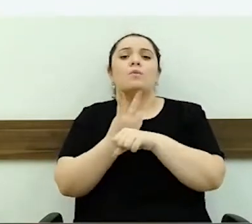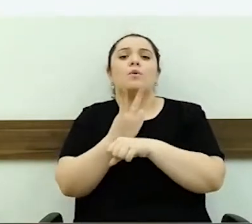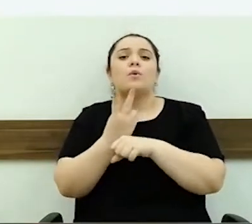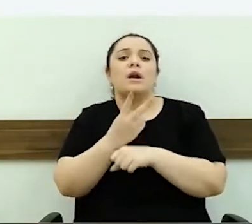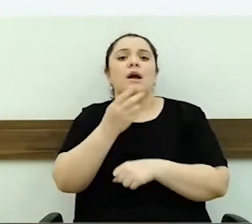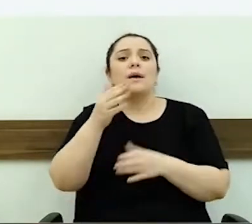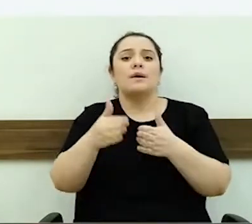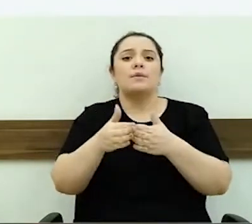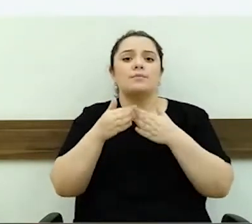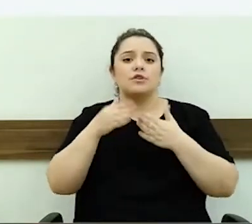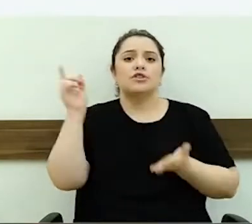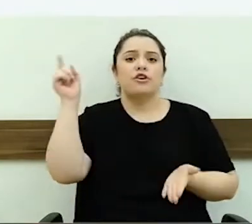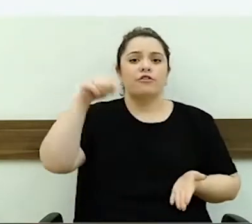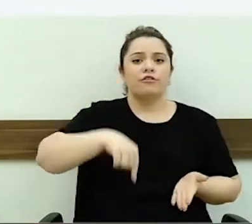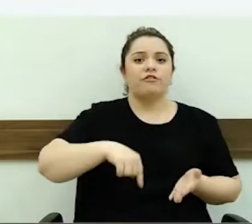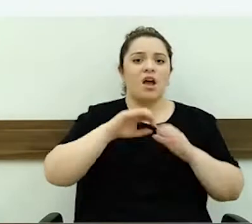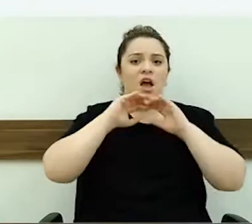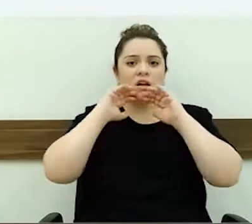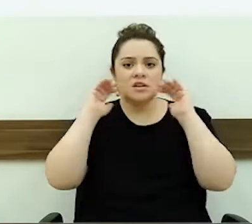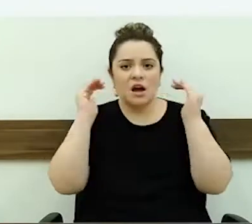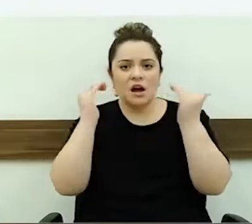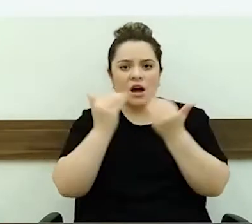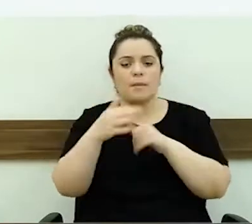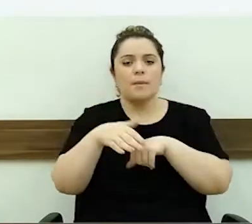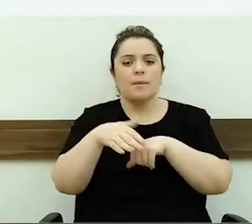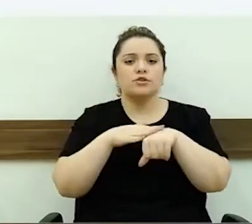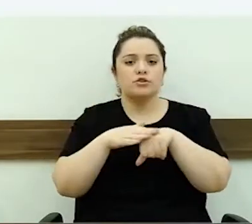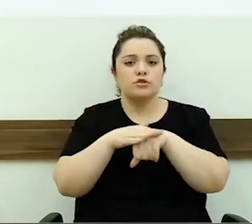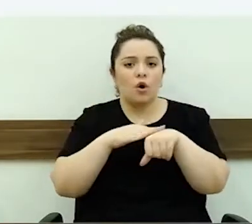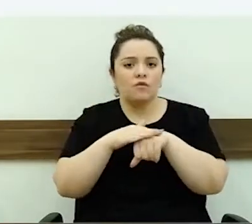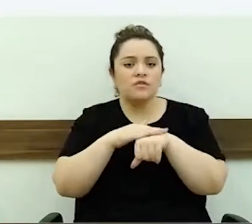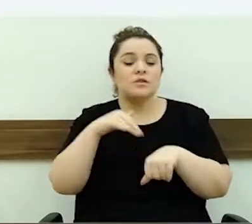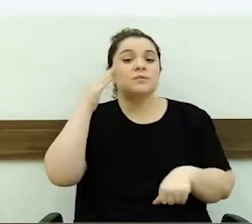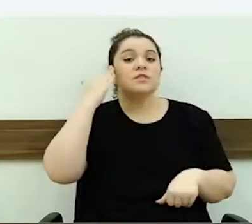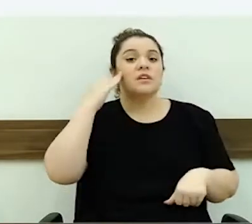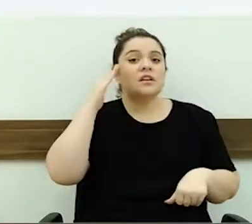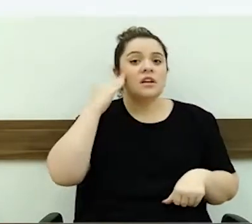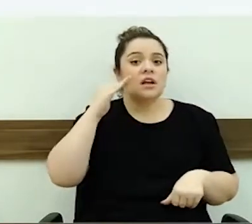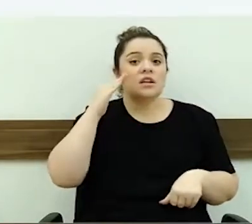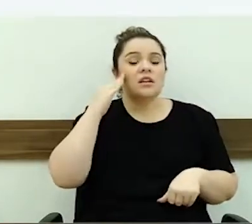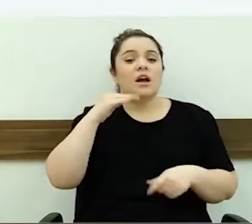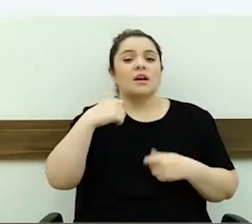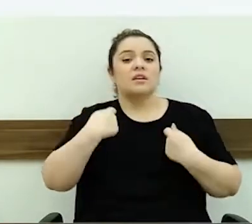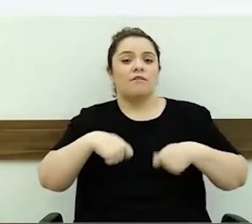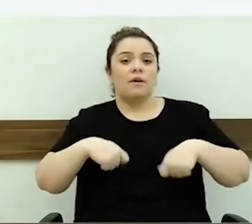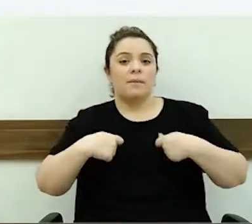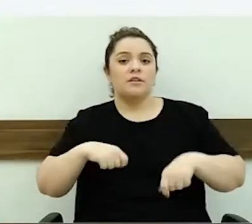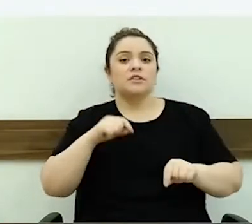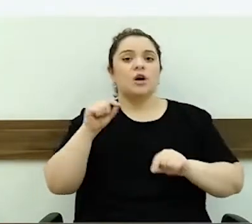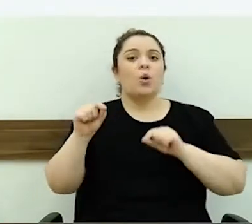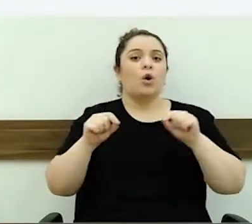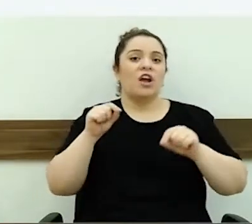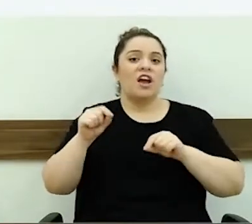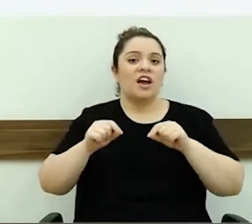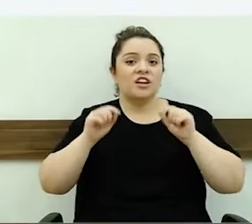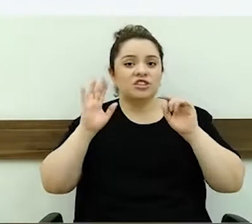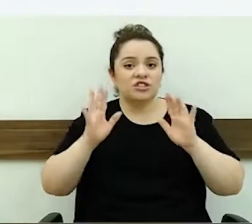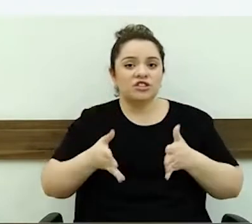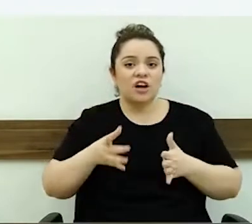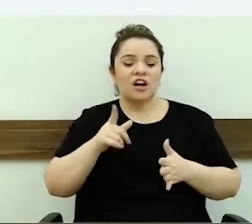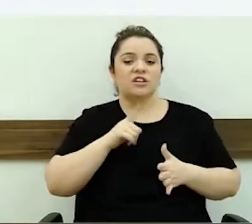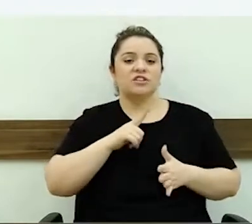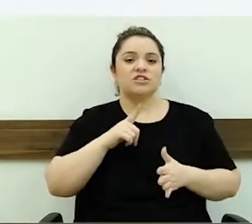viesse aqui na Câmara, para a gente conversar, para mim entender o que estava precisando. E aí eu já tinha esse projeto de lei,